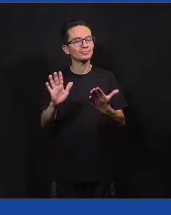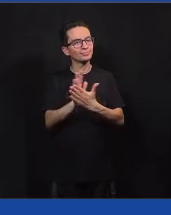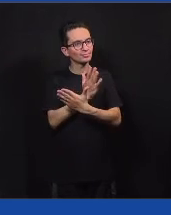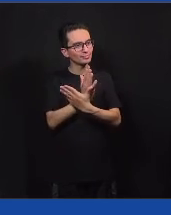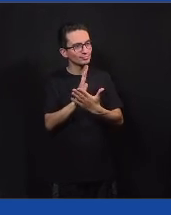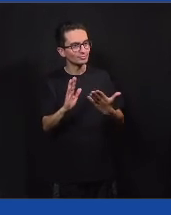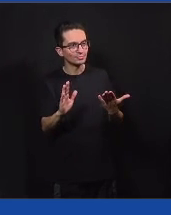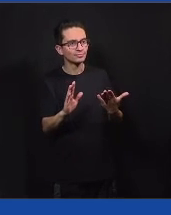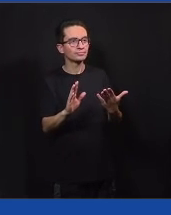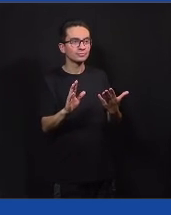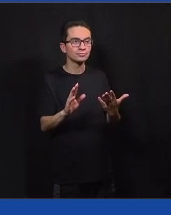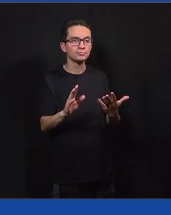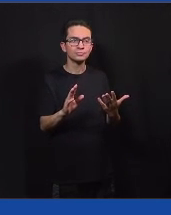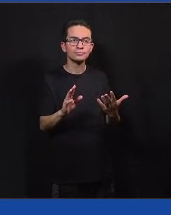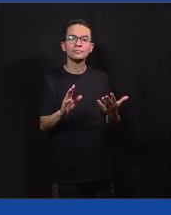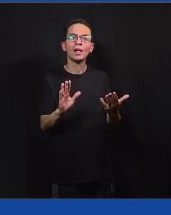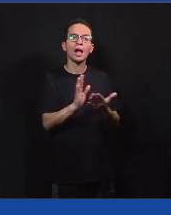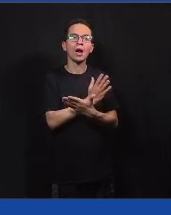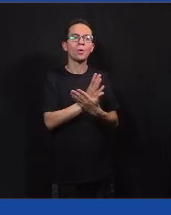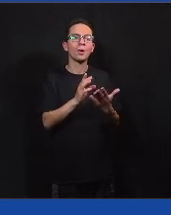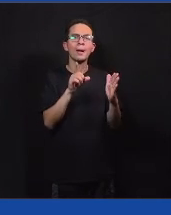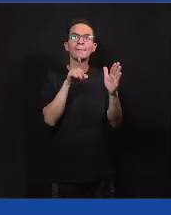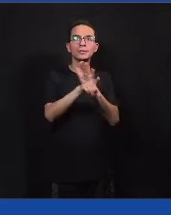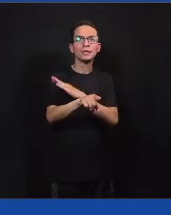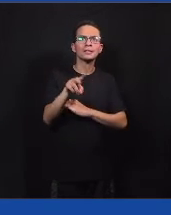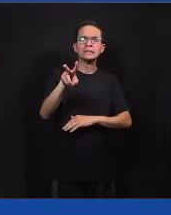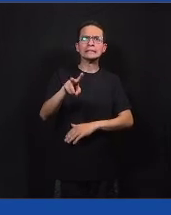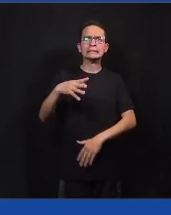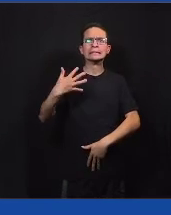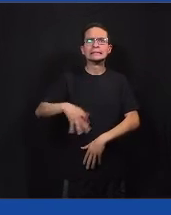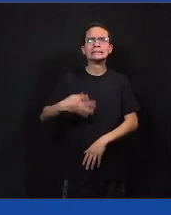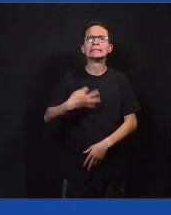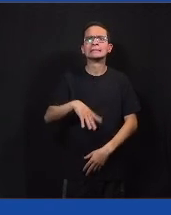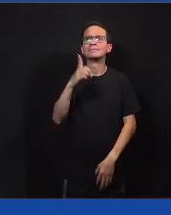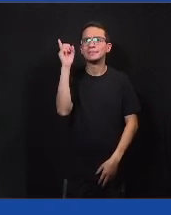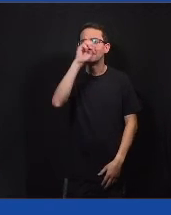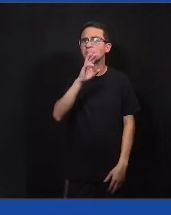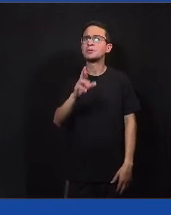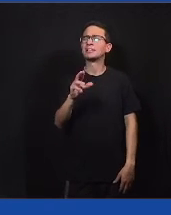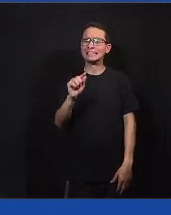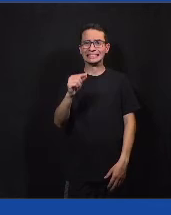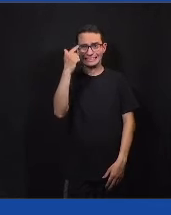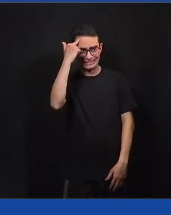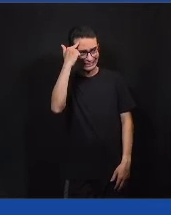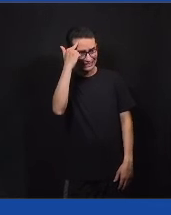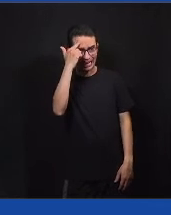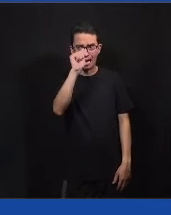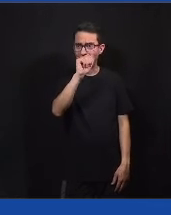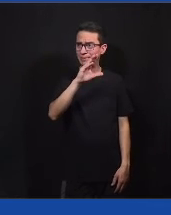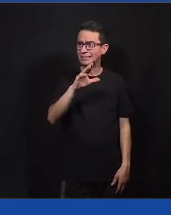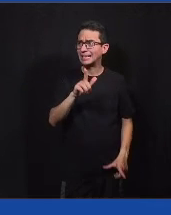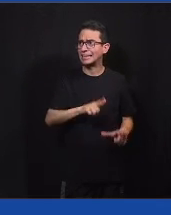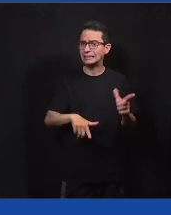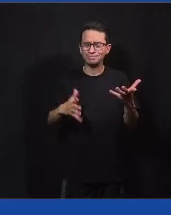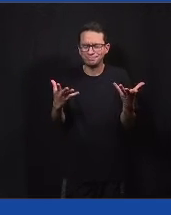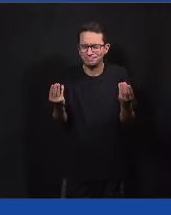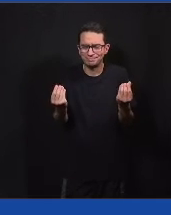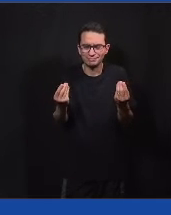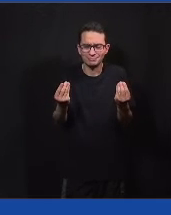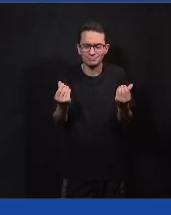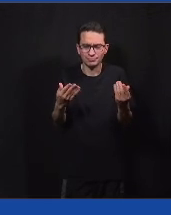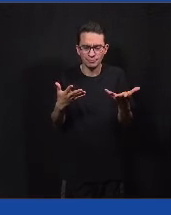perguntas que podem parecer mais difíceis, mas, claro, no aplicativo isso tudo estava relacionado com o conteúdo que a gente